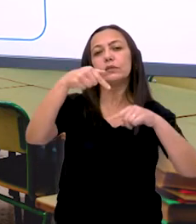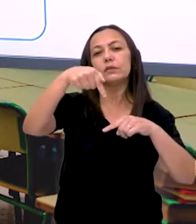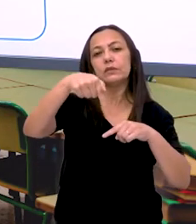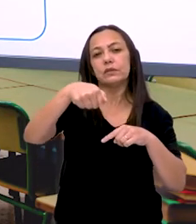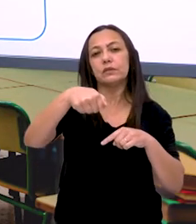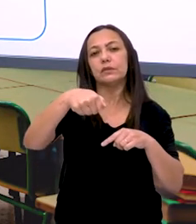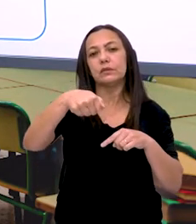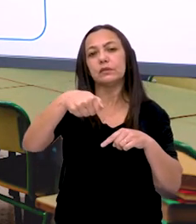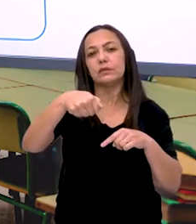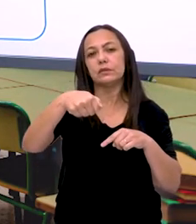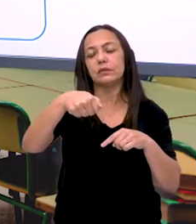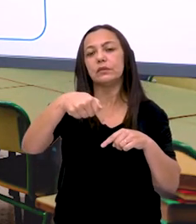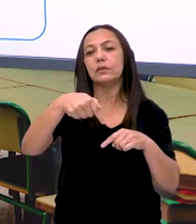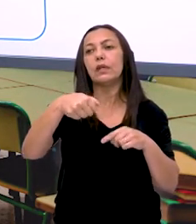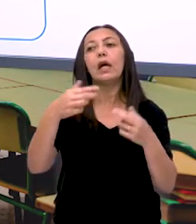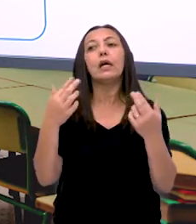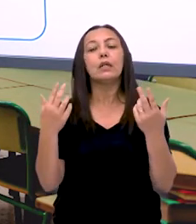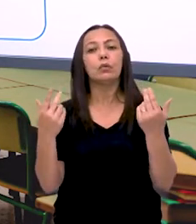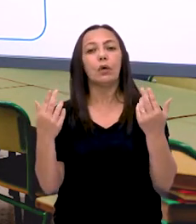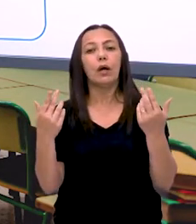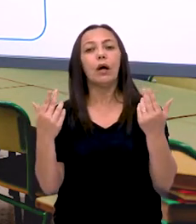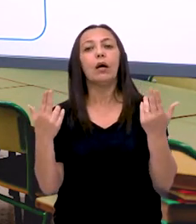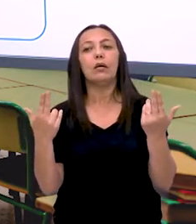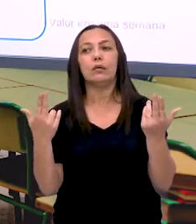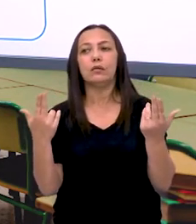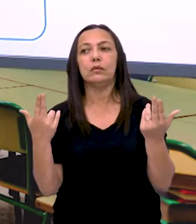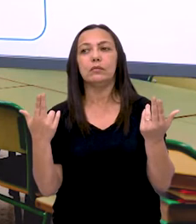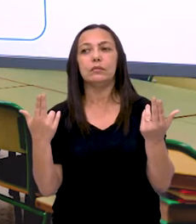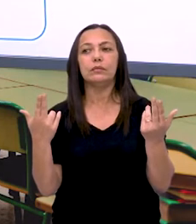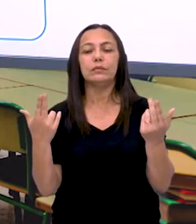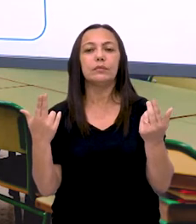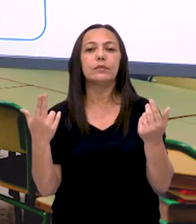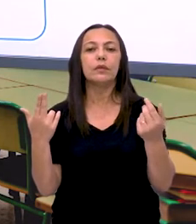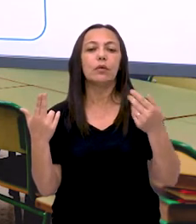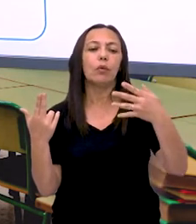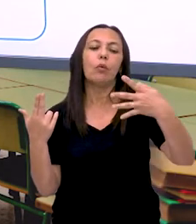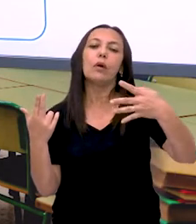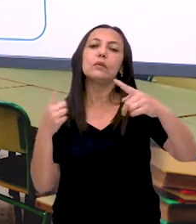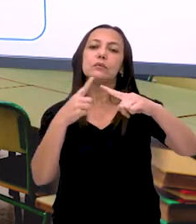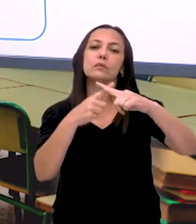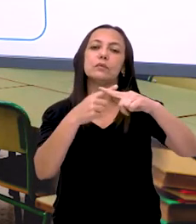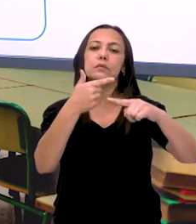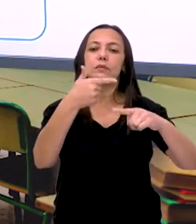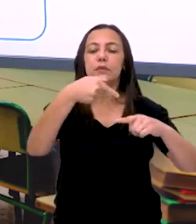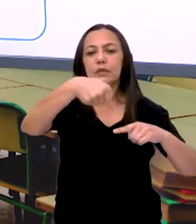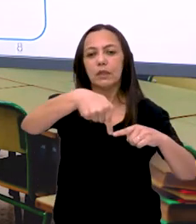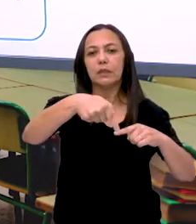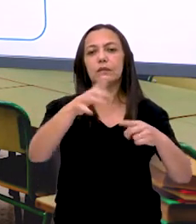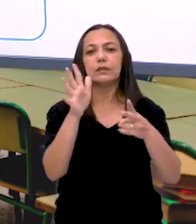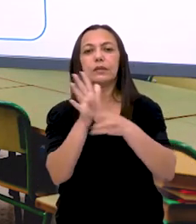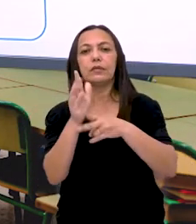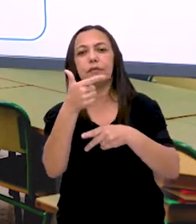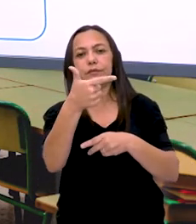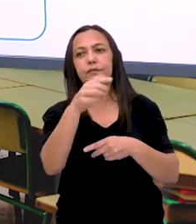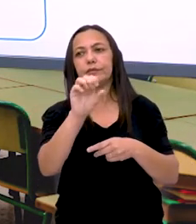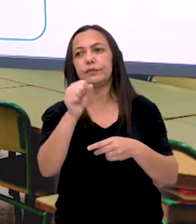que são inversos. Tá? Mesma coisa. Mesmo valor. Quatro vezes sete. Vinte e oito.